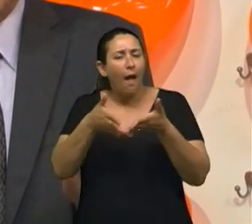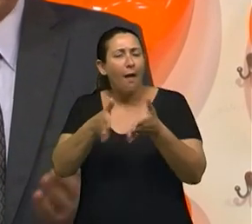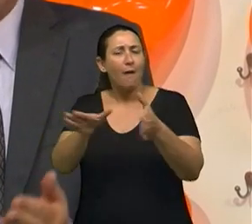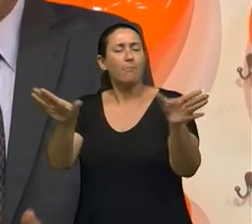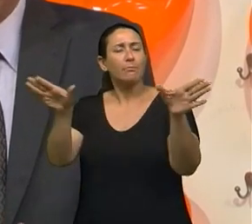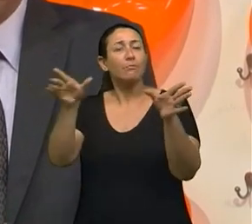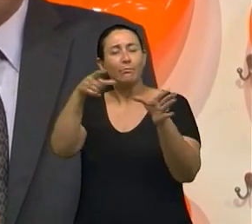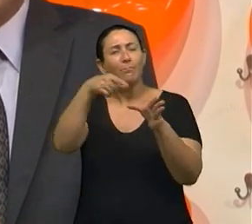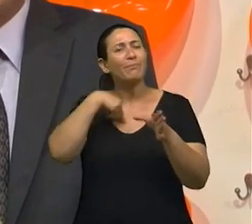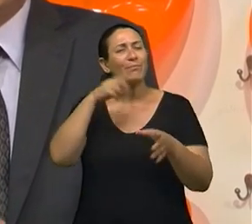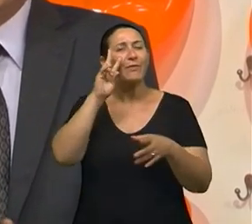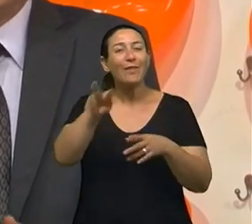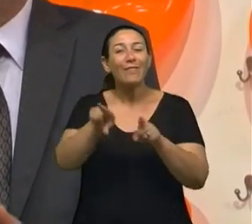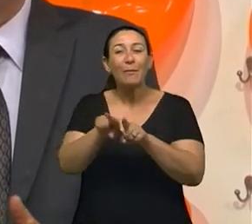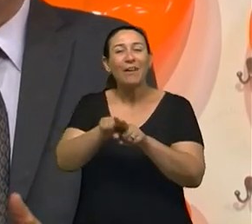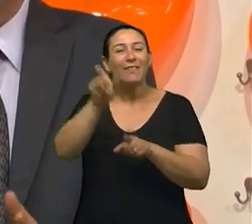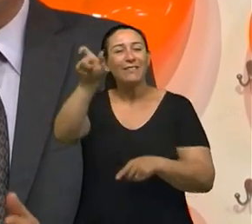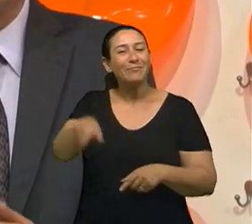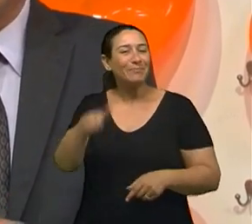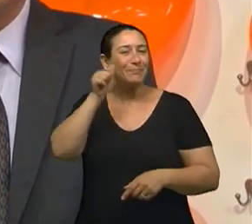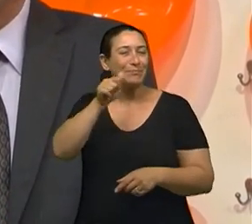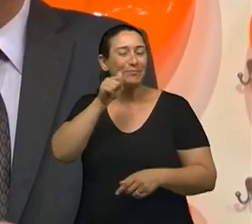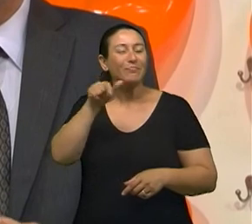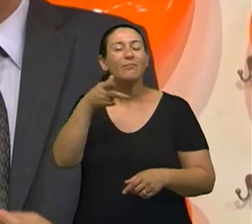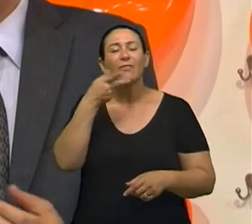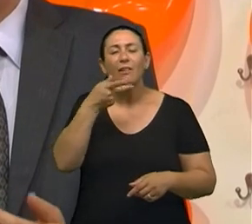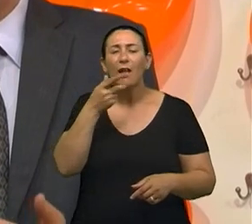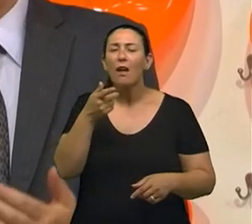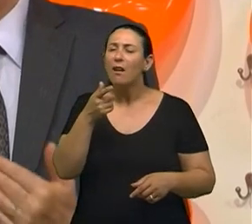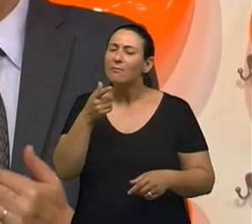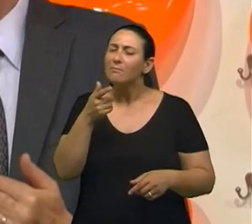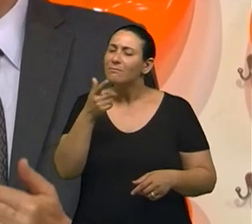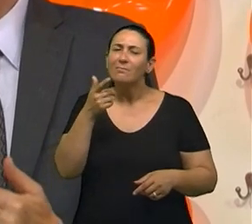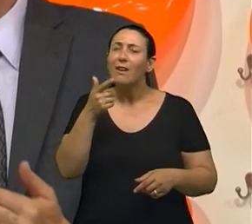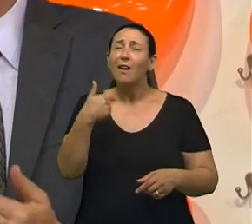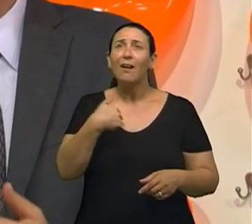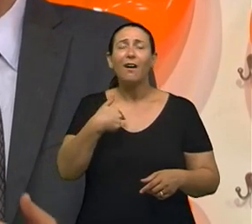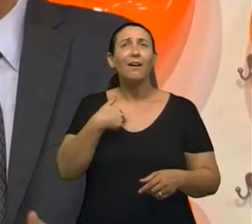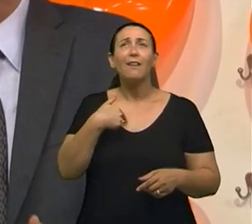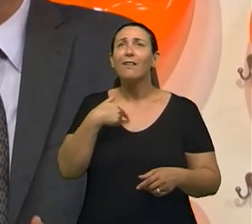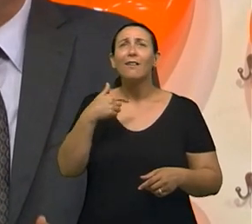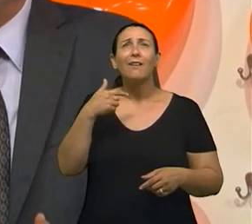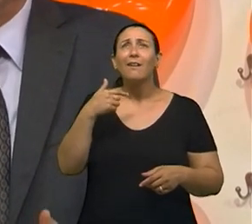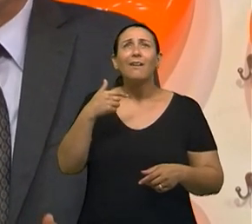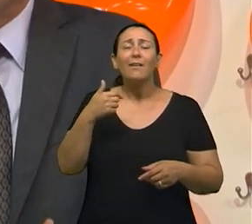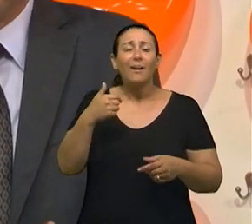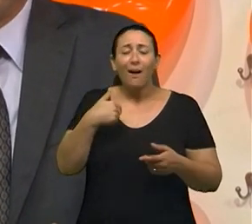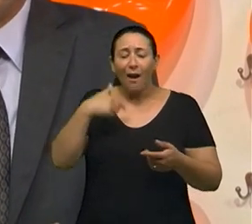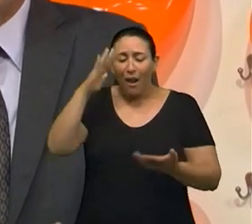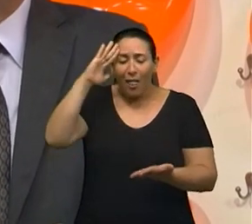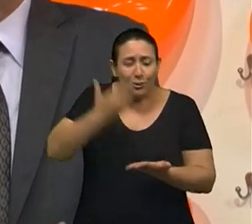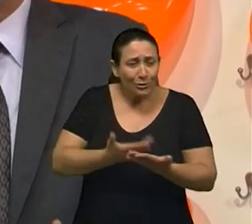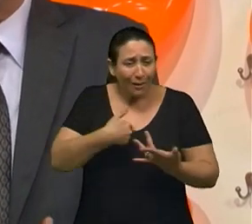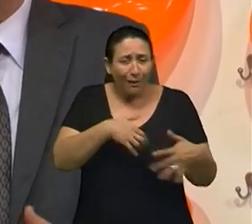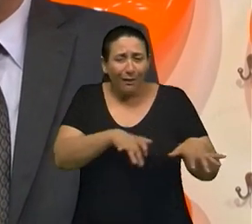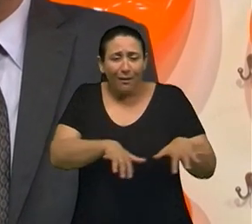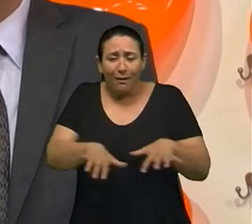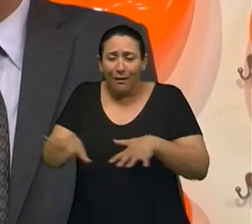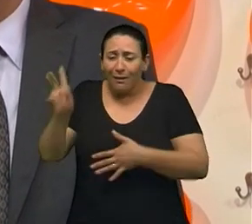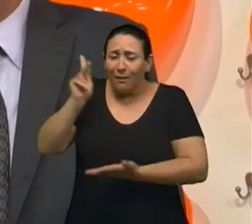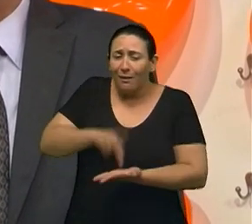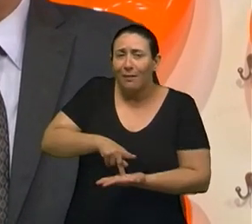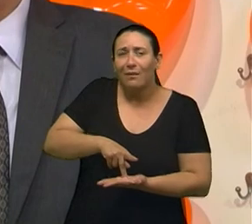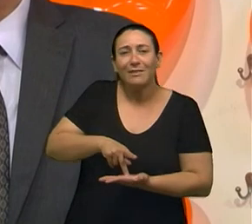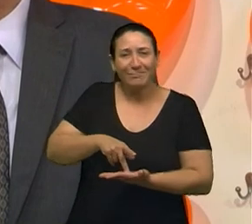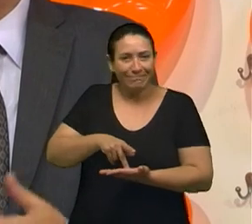eu também assisti o vídeo que a senhora ali dizia, parece mentira que eu estava tocando. Então, ela